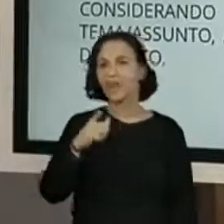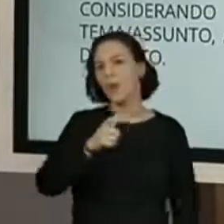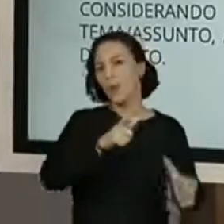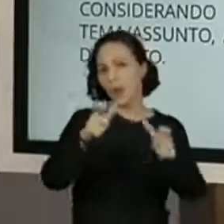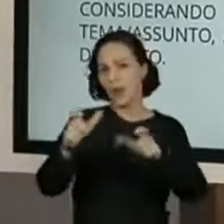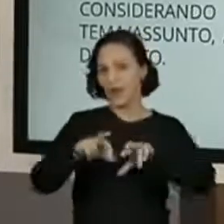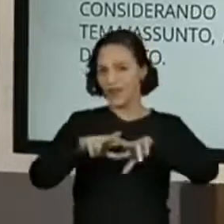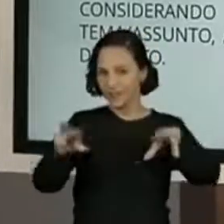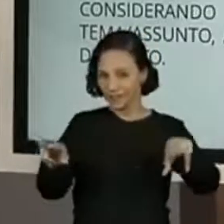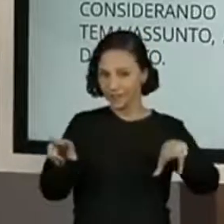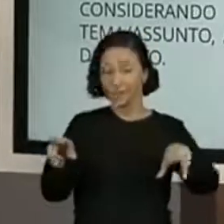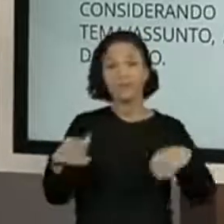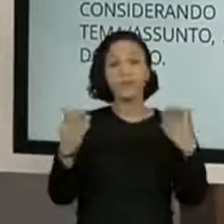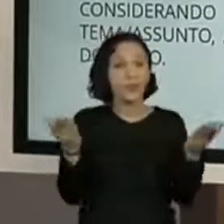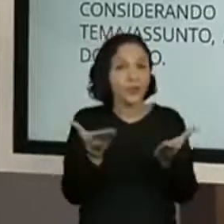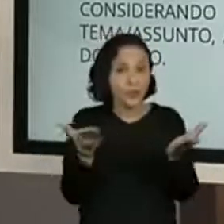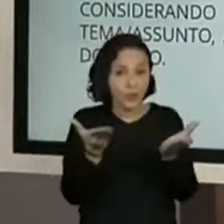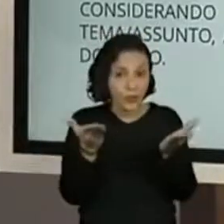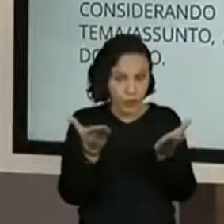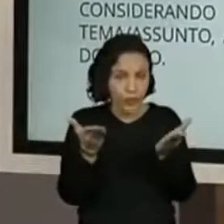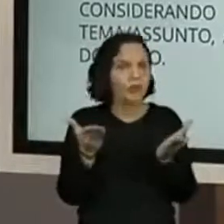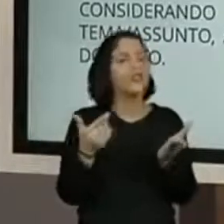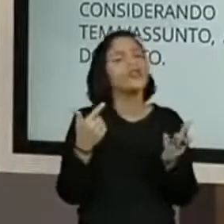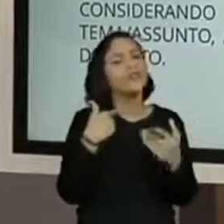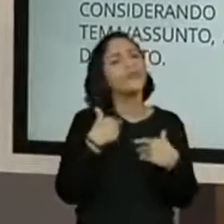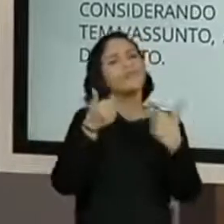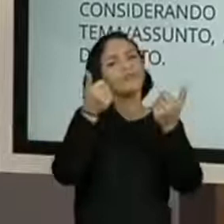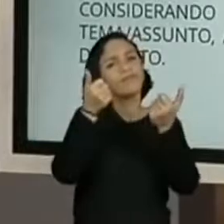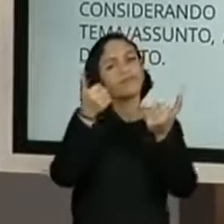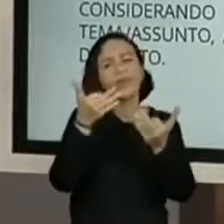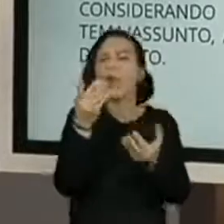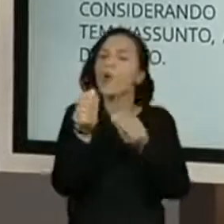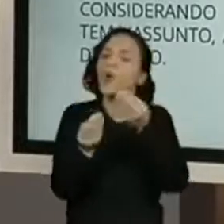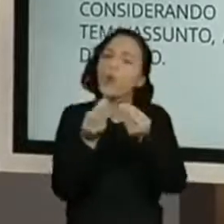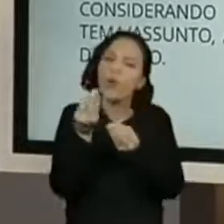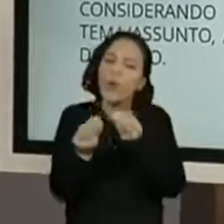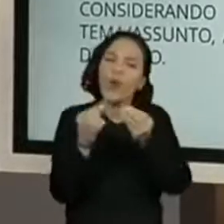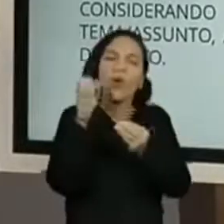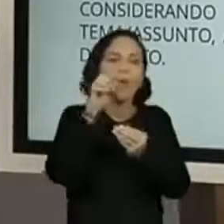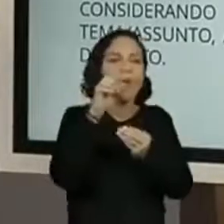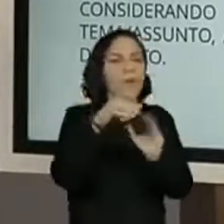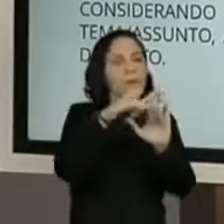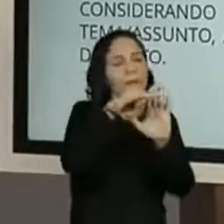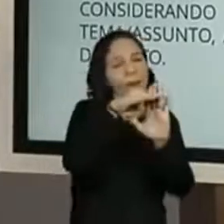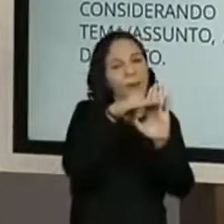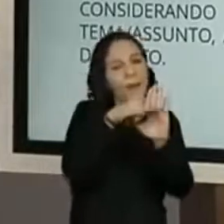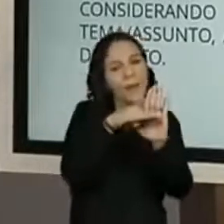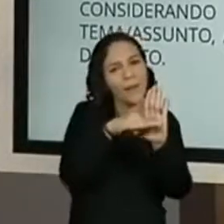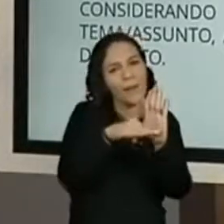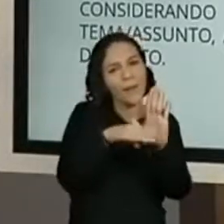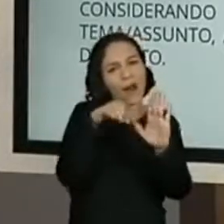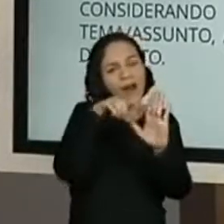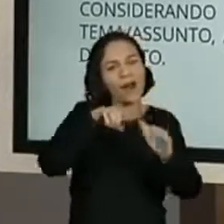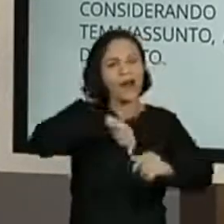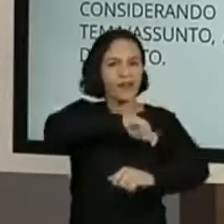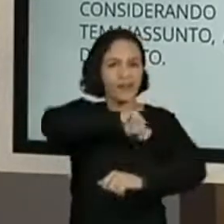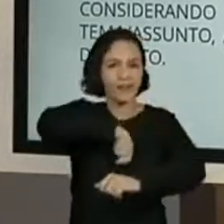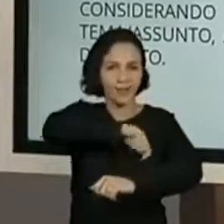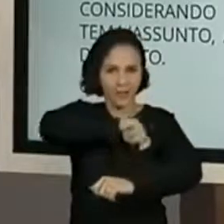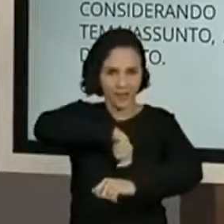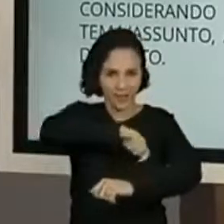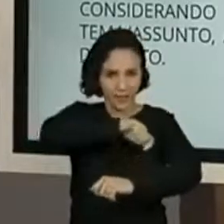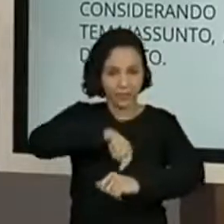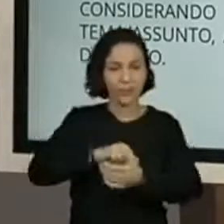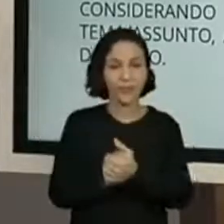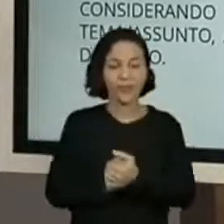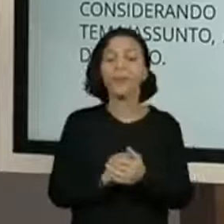lugares. Então, hoje a gente vai discutir um pouquinho da estrutura da receita, né? Desse gênero textual. E,